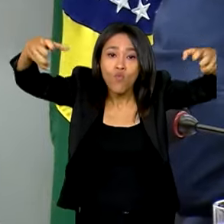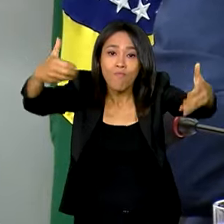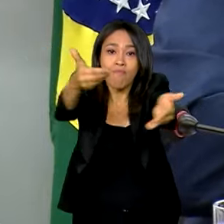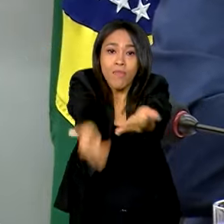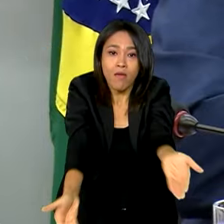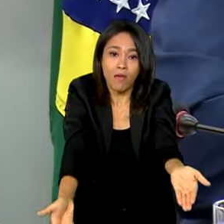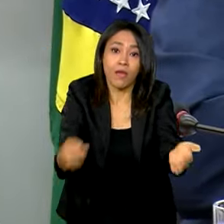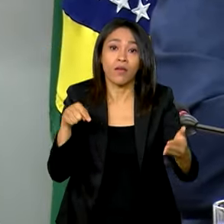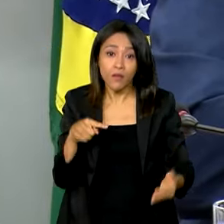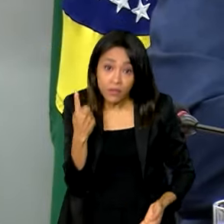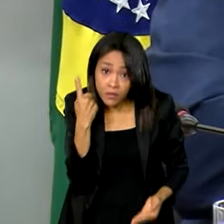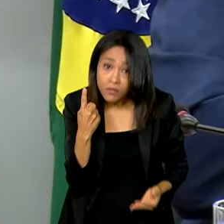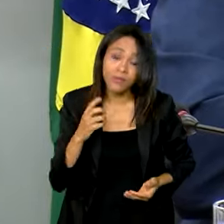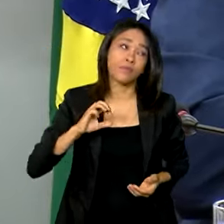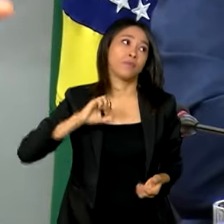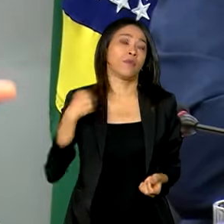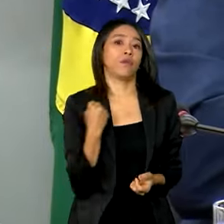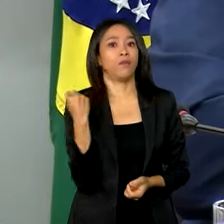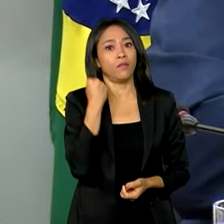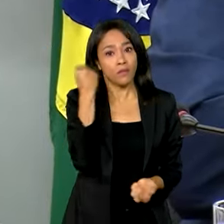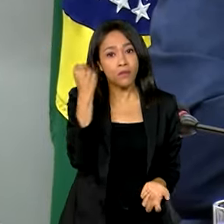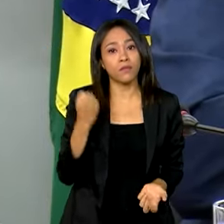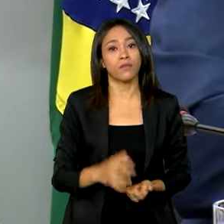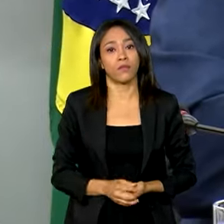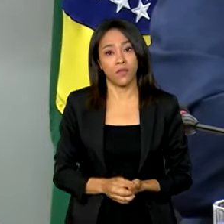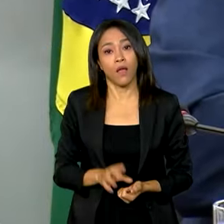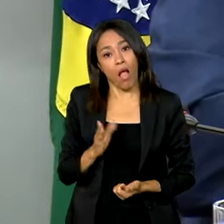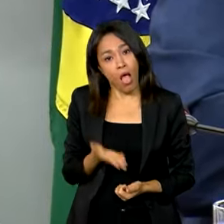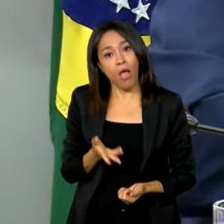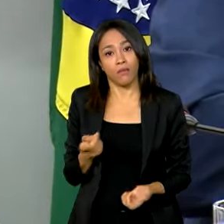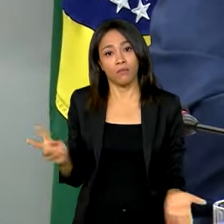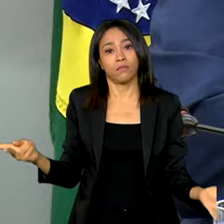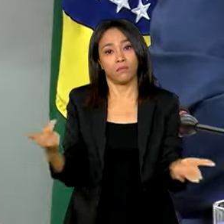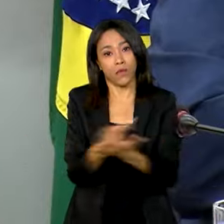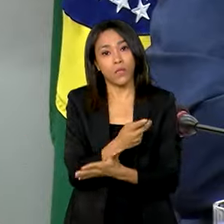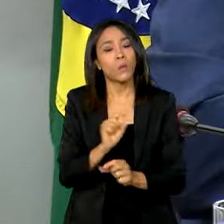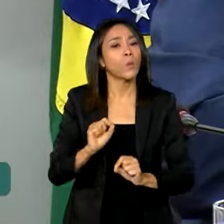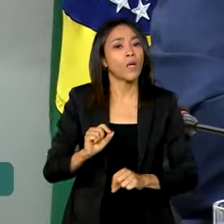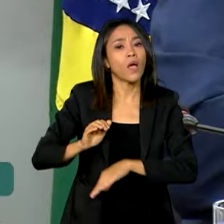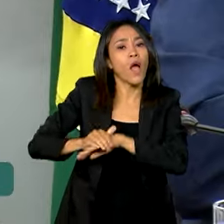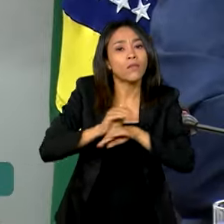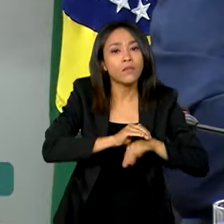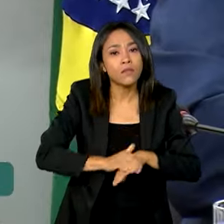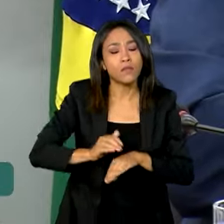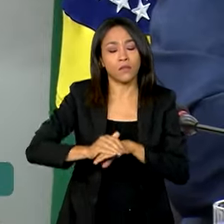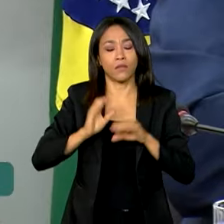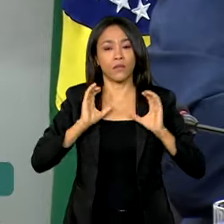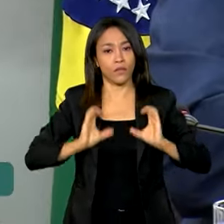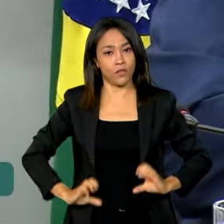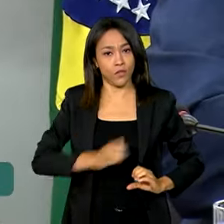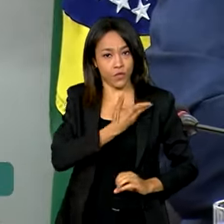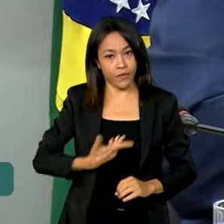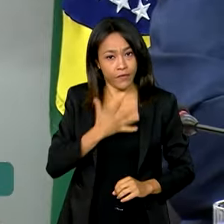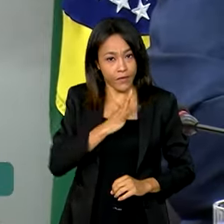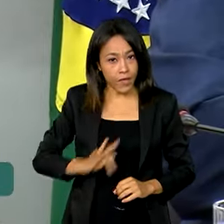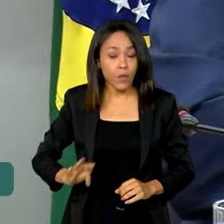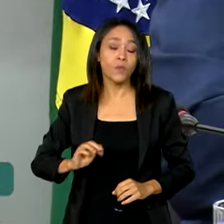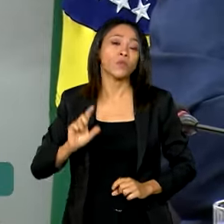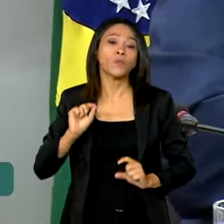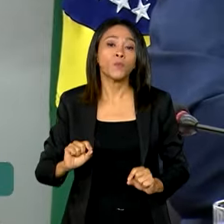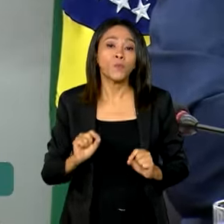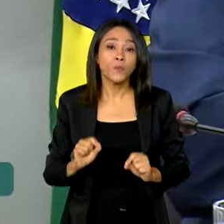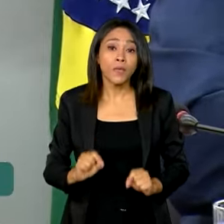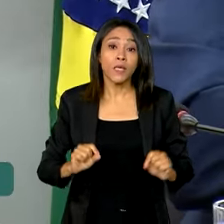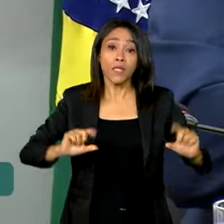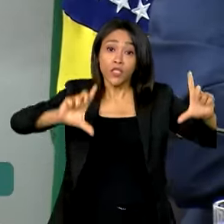agravantes. Foi isso que fez com que o governo federal diminuísse o intertício